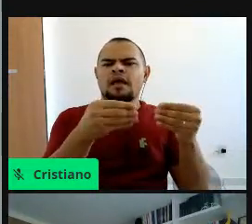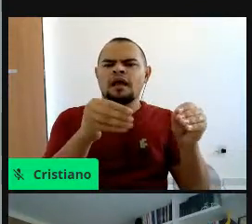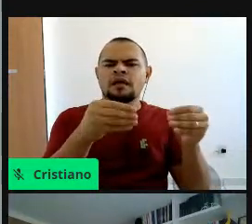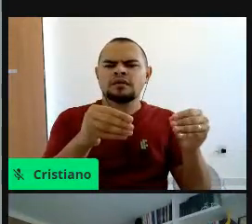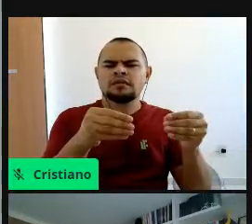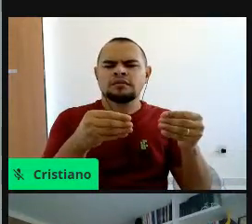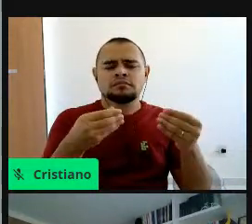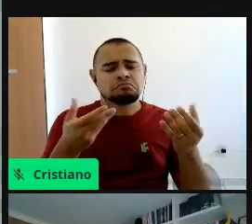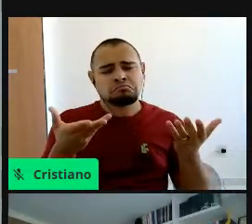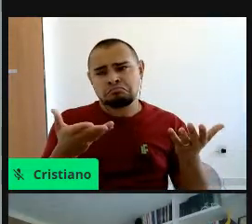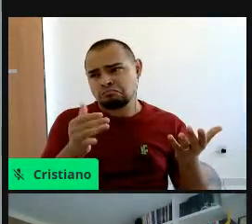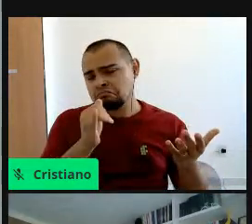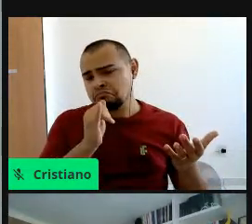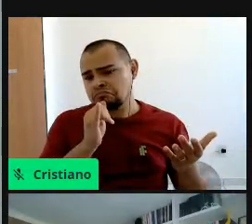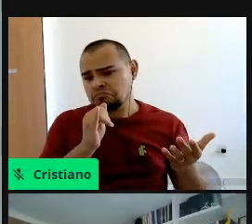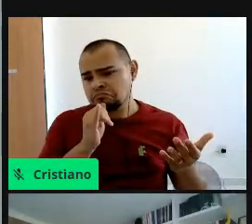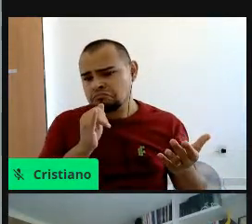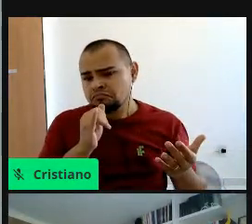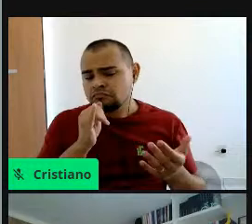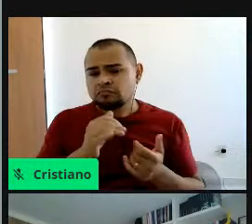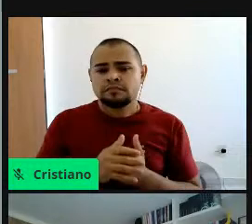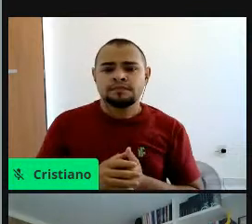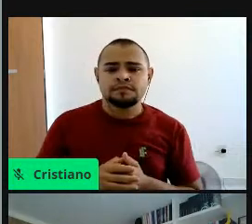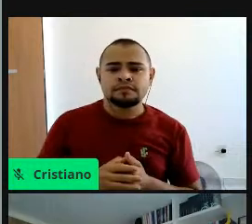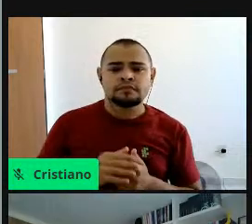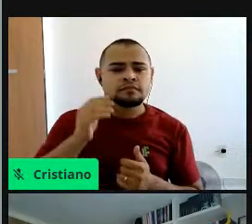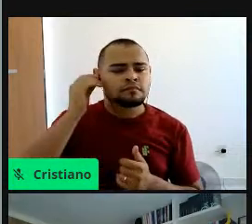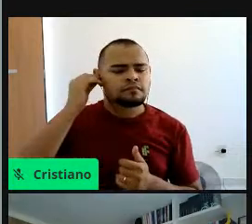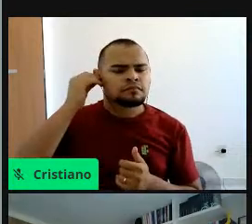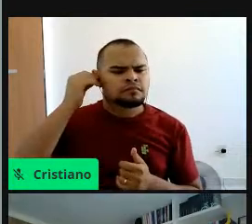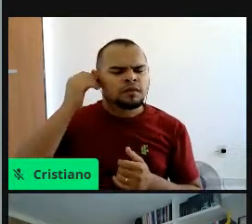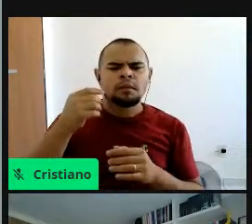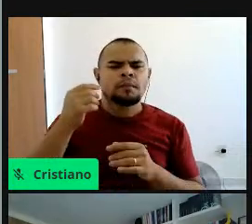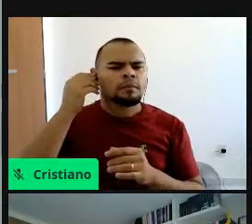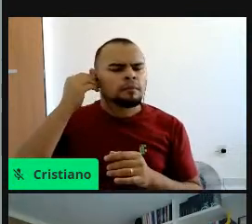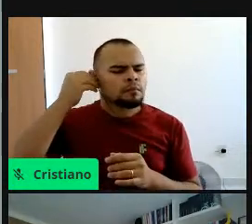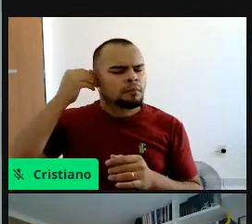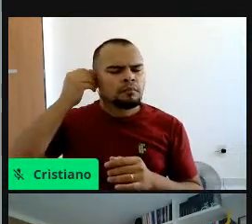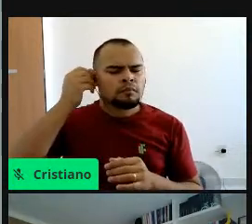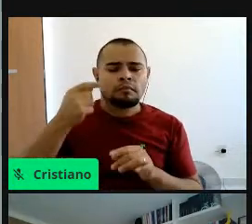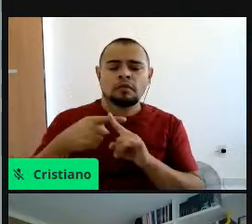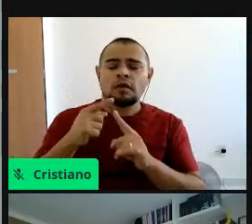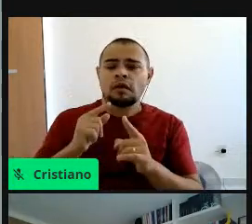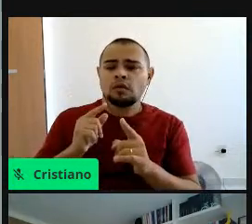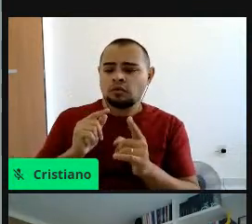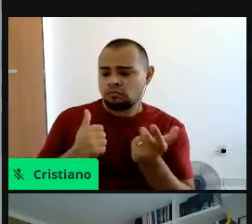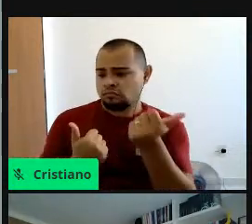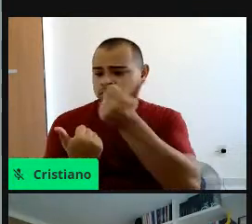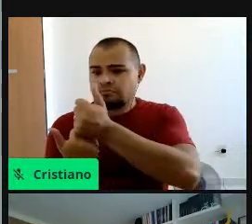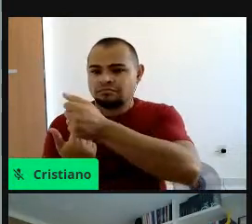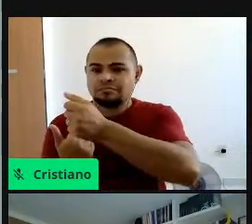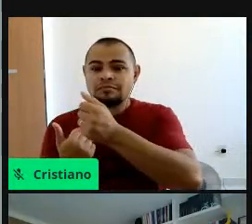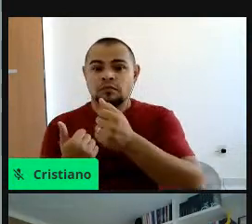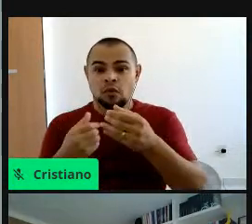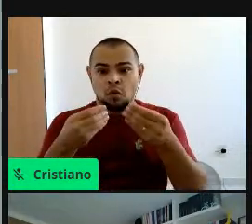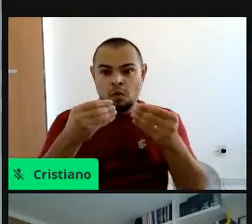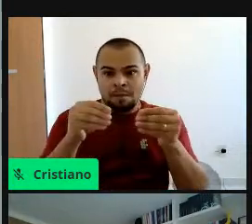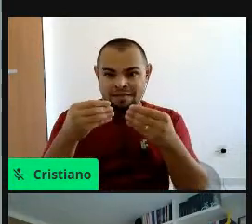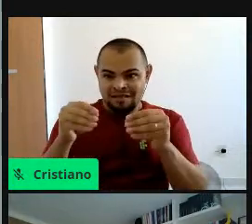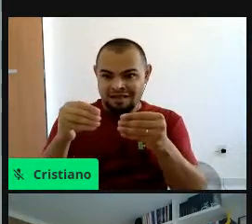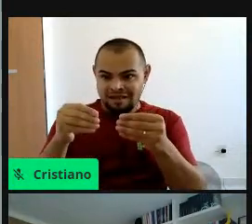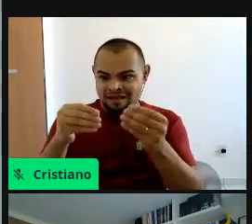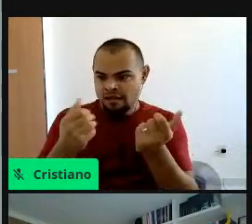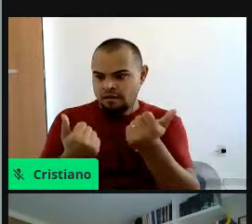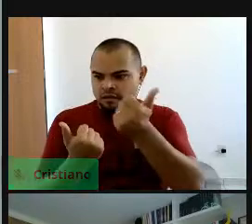eliminaria todo esse tipo de problema? Por que a gente não substituiria, né, o plástico convencional pelo